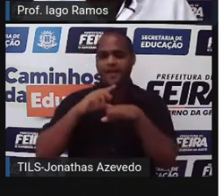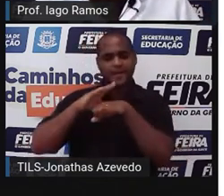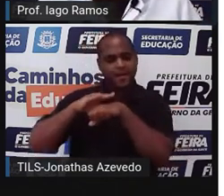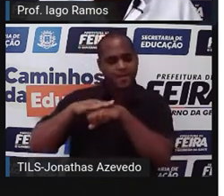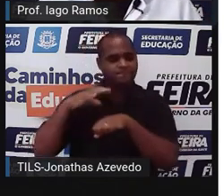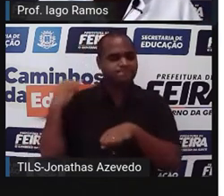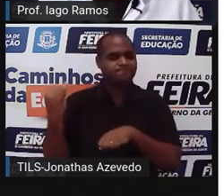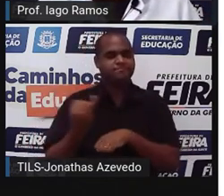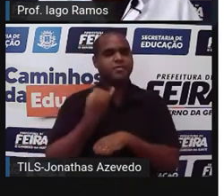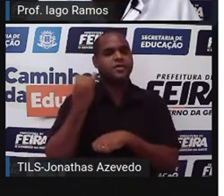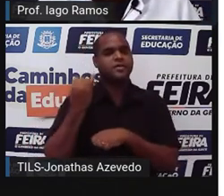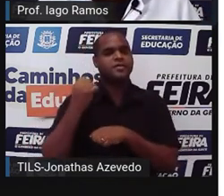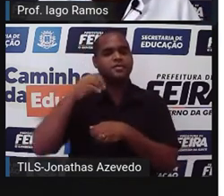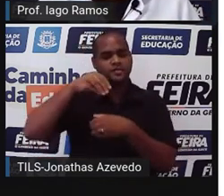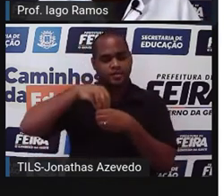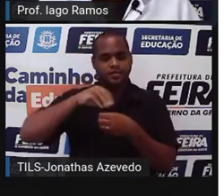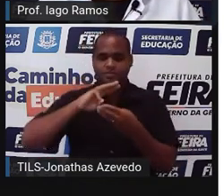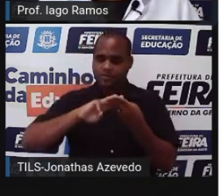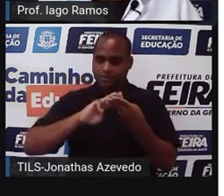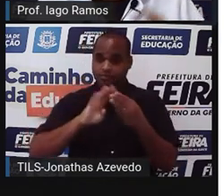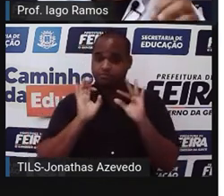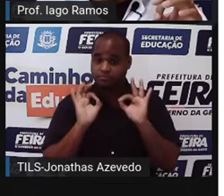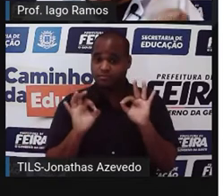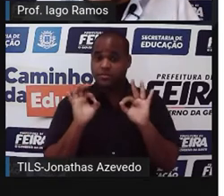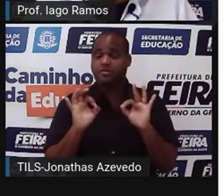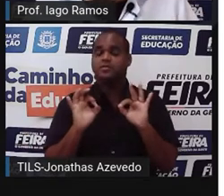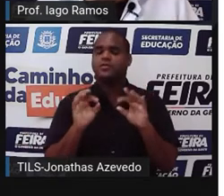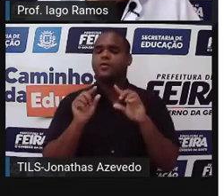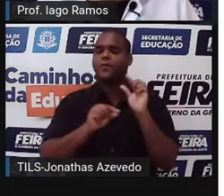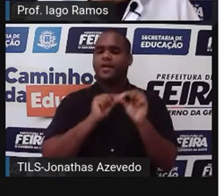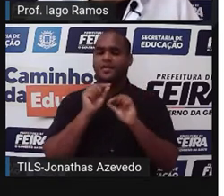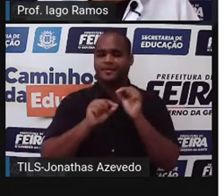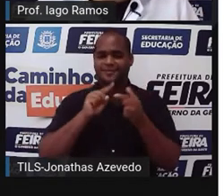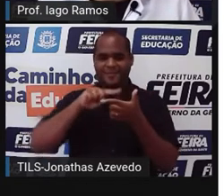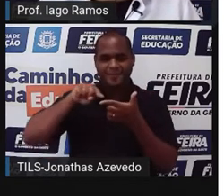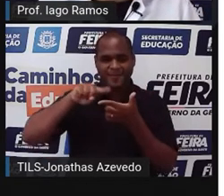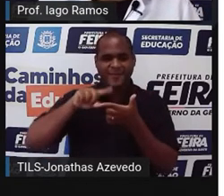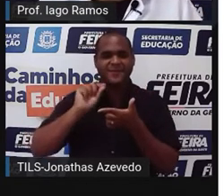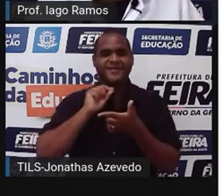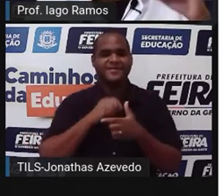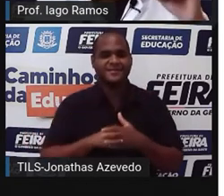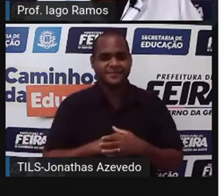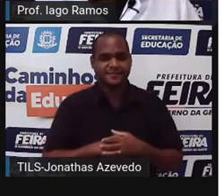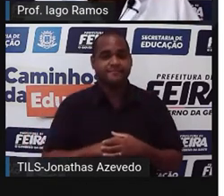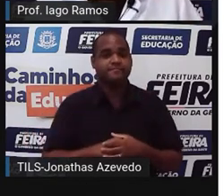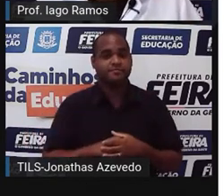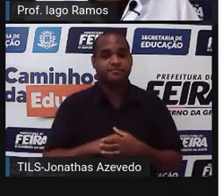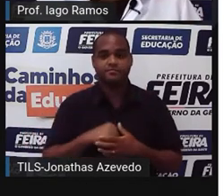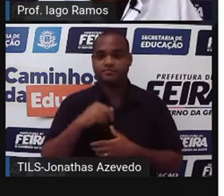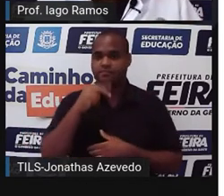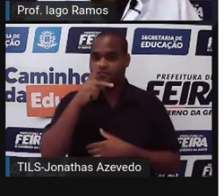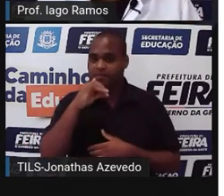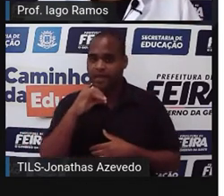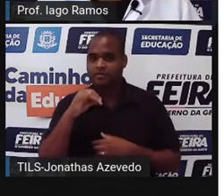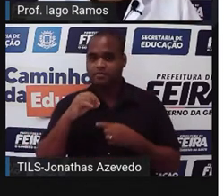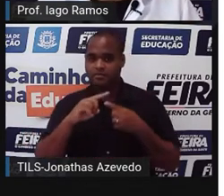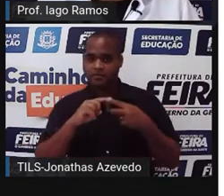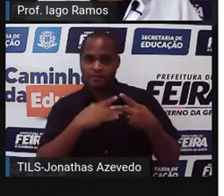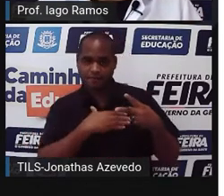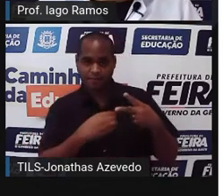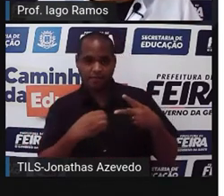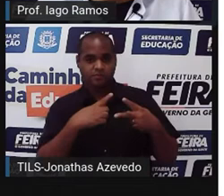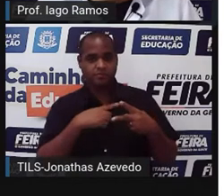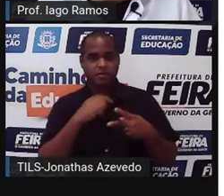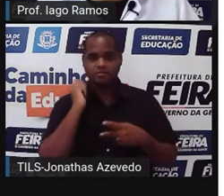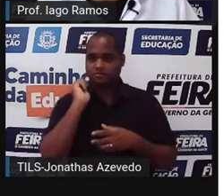muito importante na matemática. Certo? Então, qual é o probleminha? O probleminha é esse. Dois pais e dois filhos